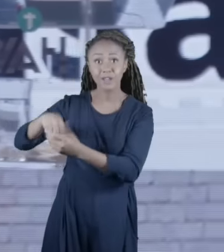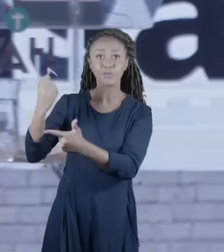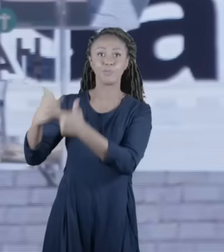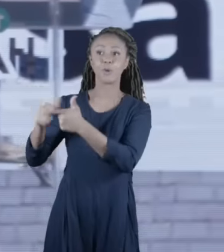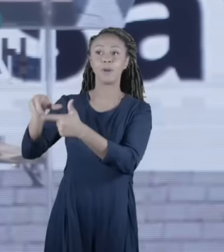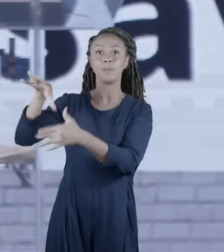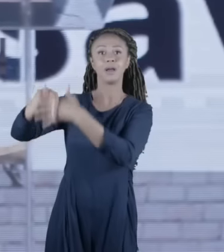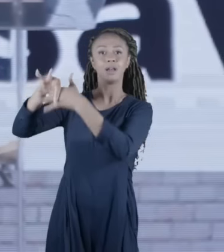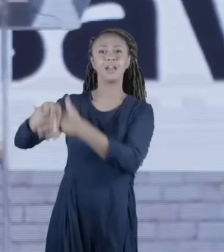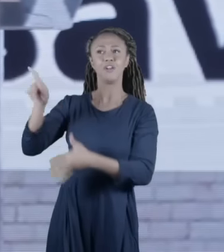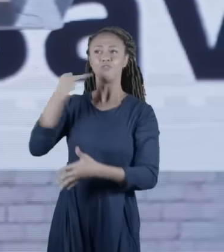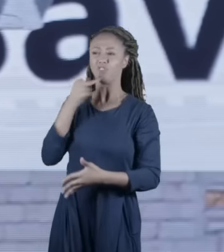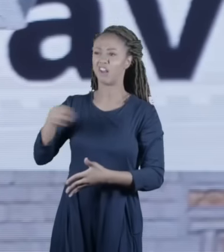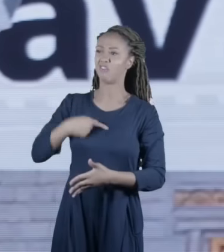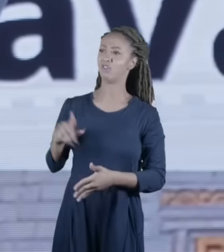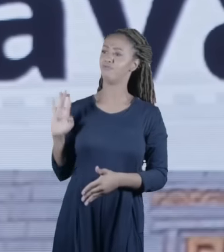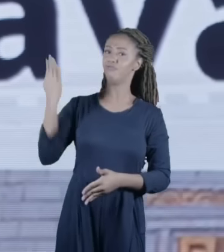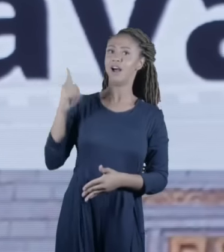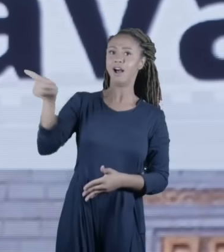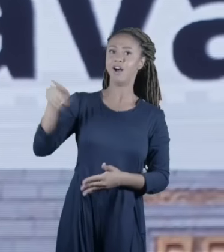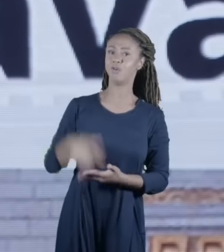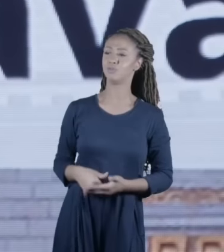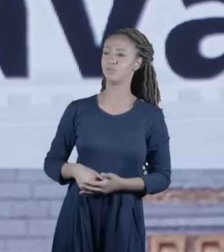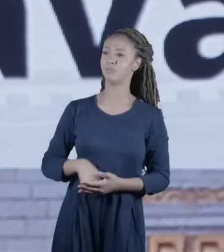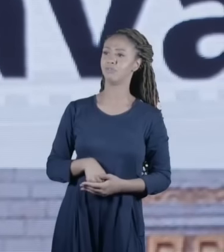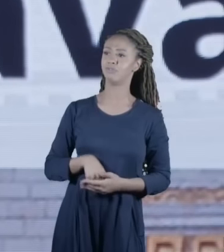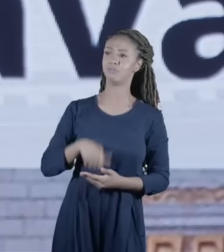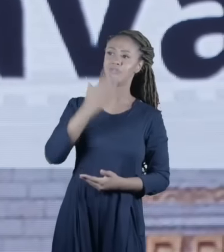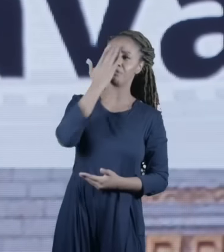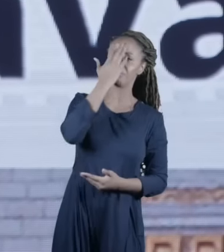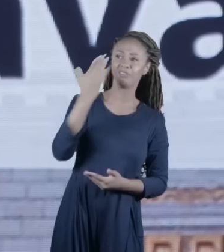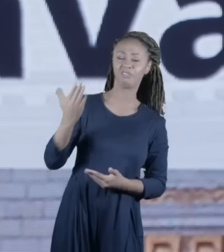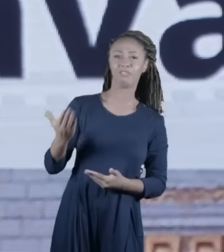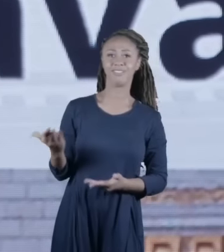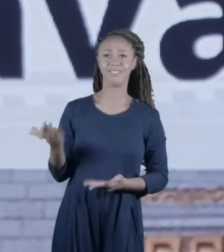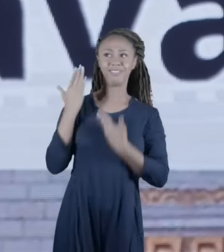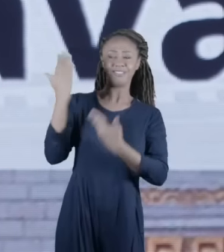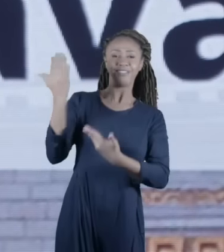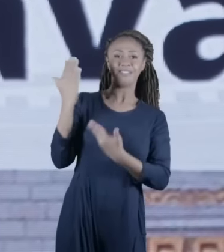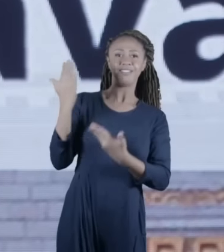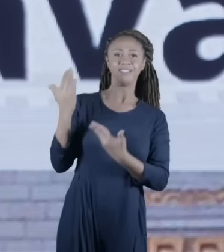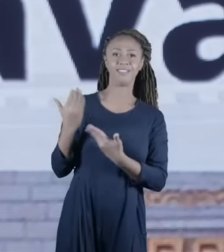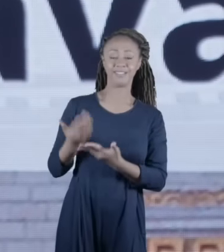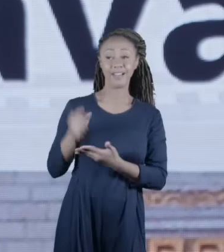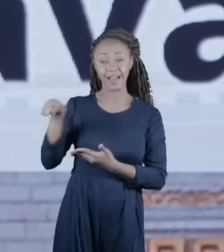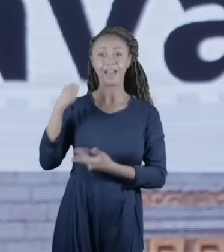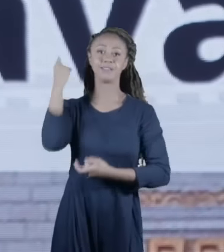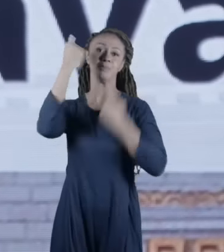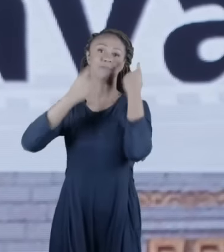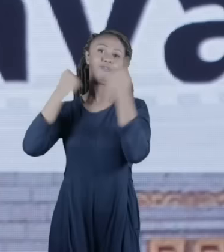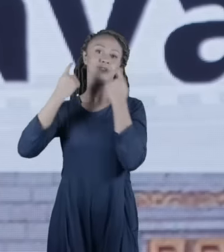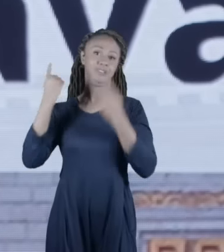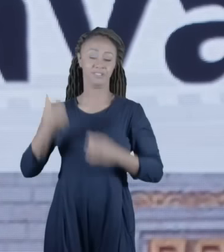eles de hipócritas ele estava preocupado com a hipocrisia daquelas pessoas e não com o templo em si